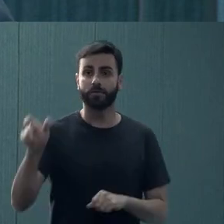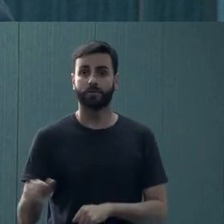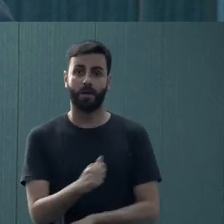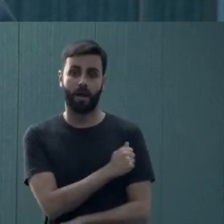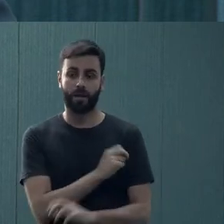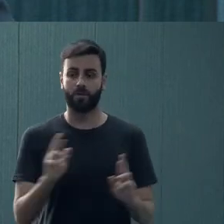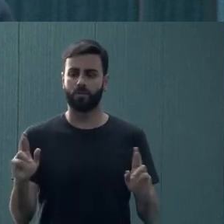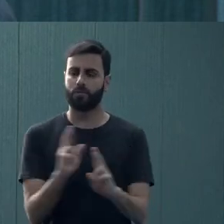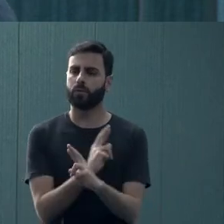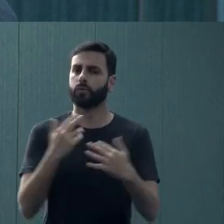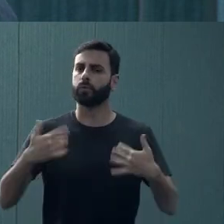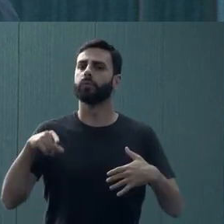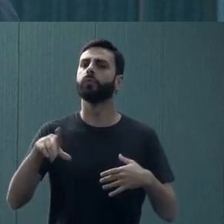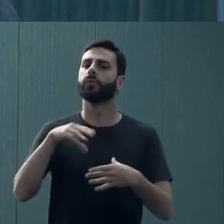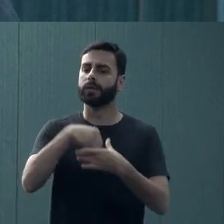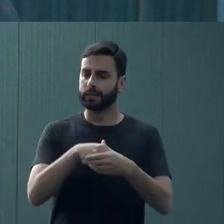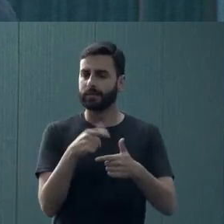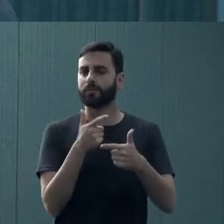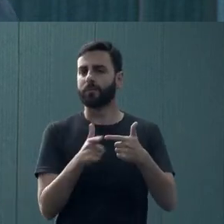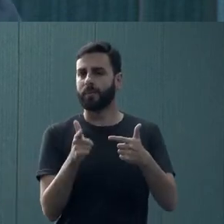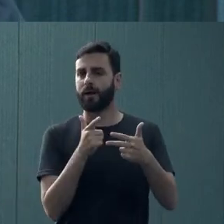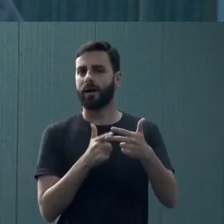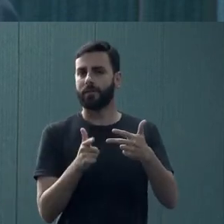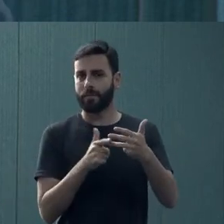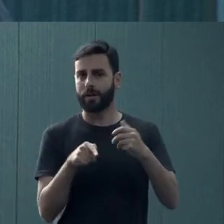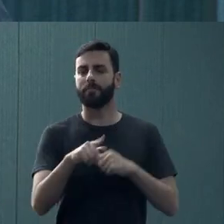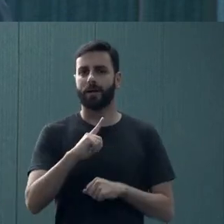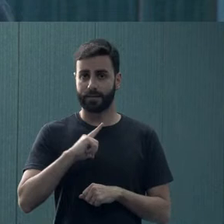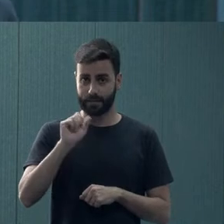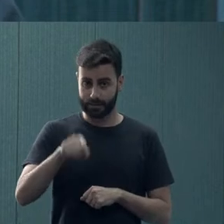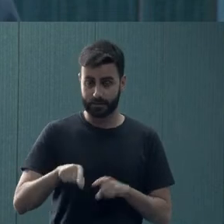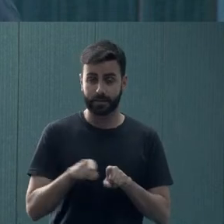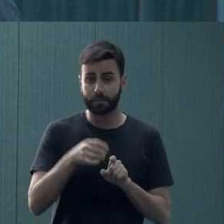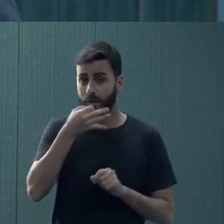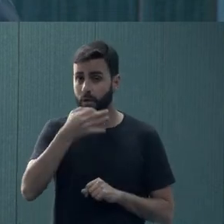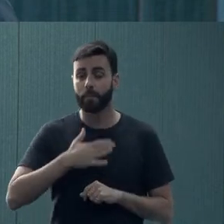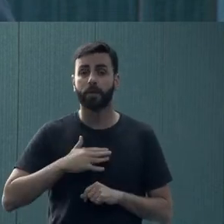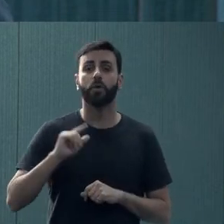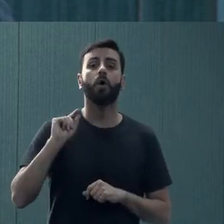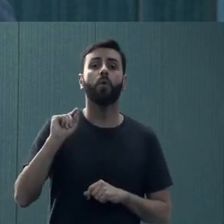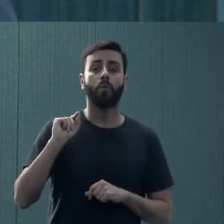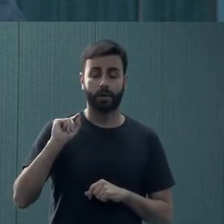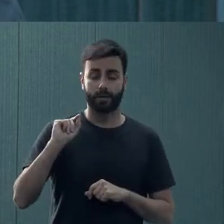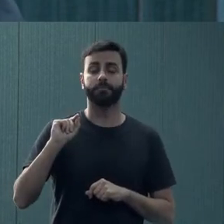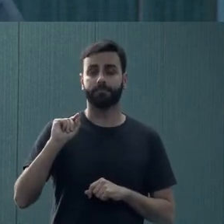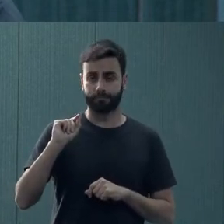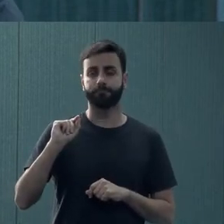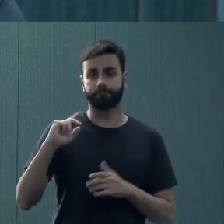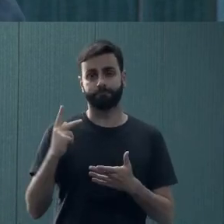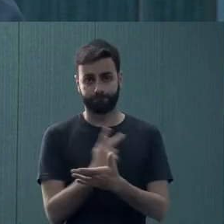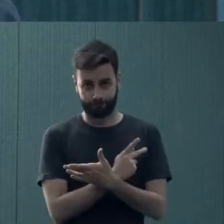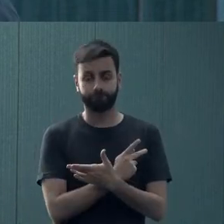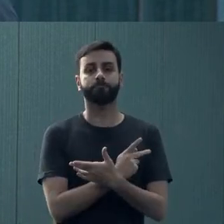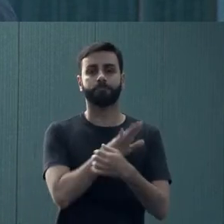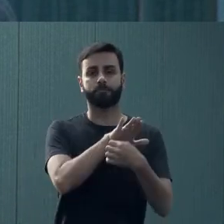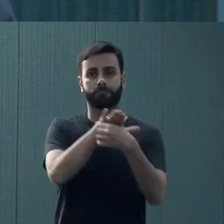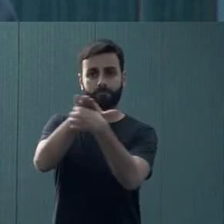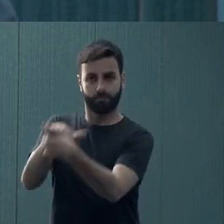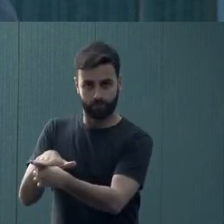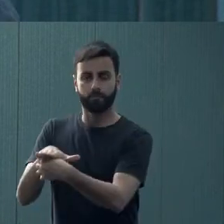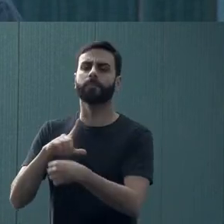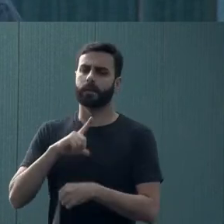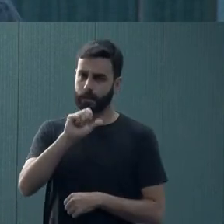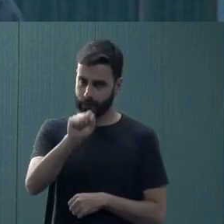uma série de problemas e dificuldades. E eu apontaria também para as consequências de uma série de opressões aqui dentro da